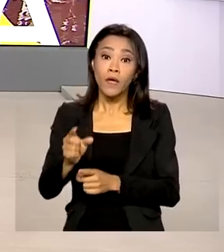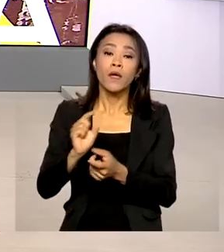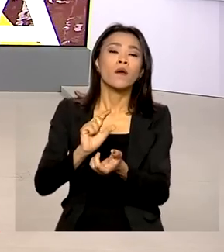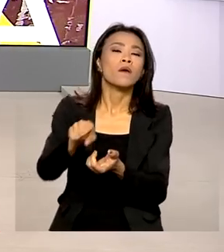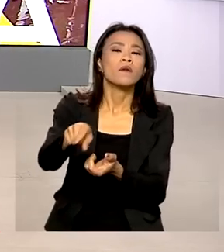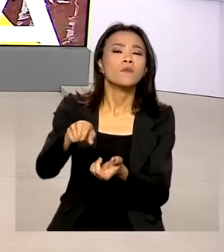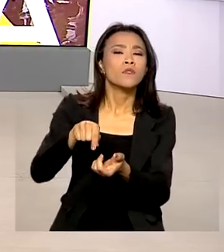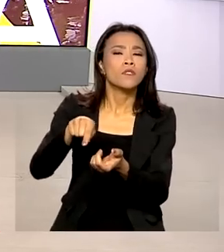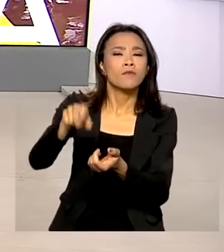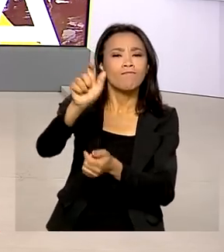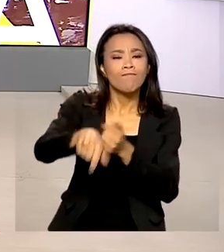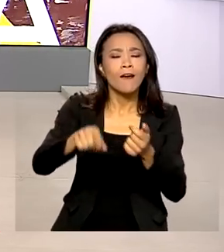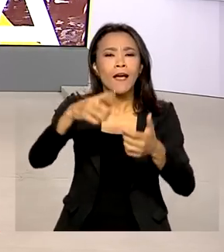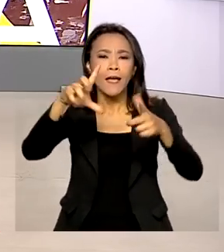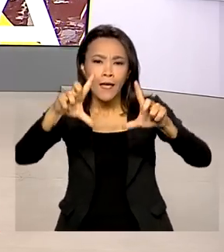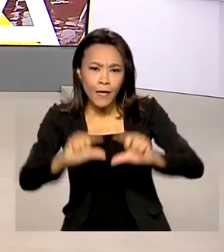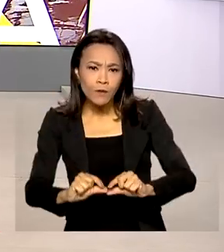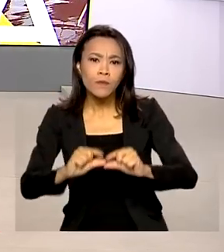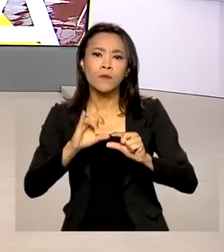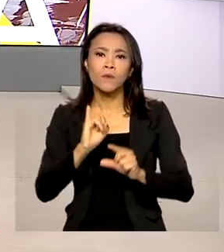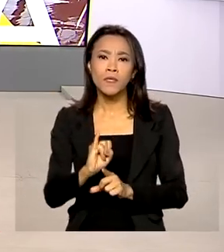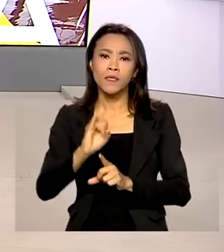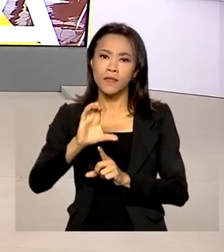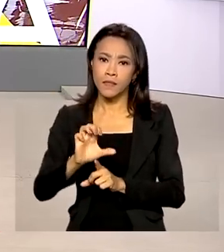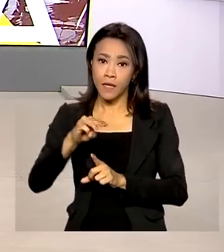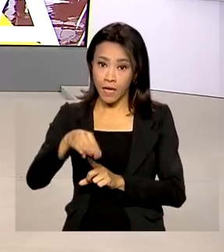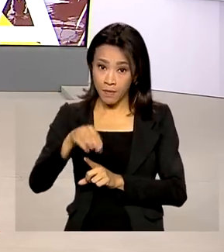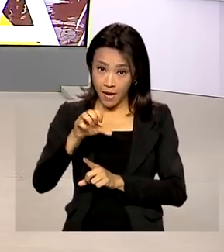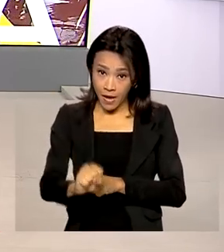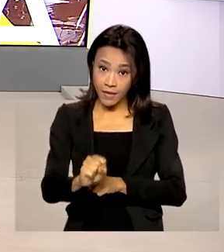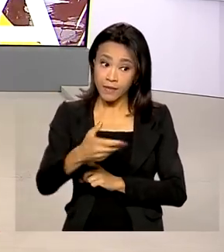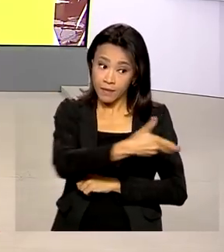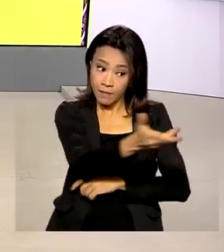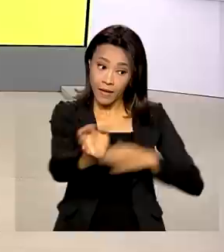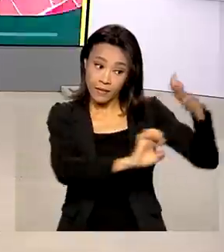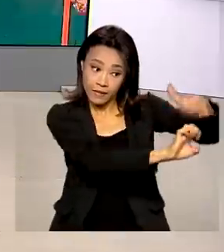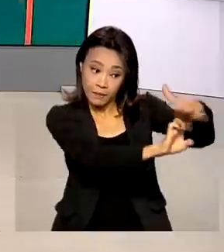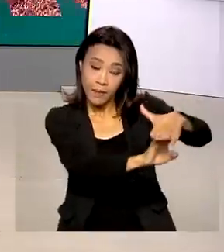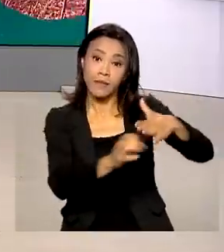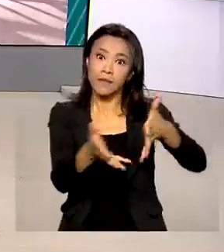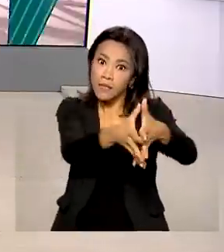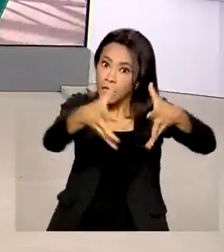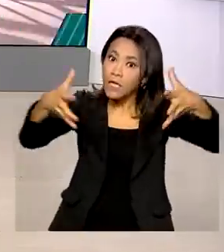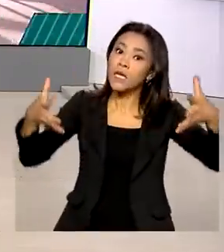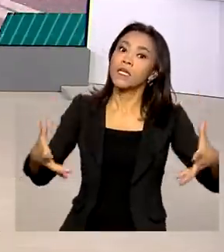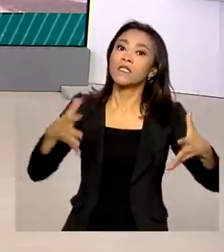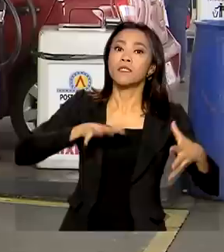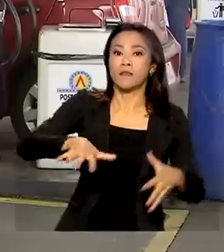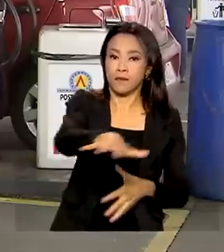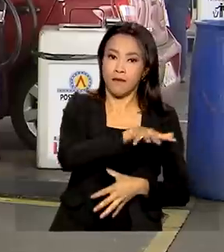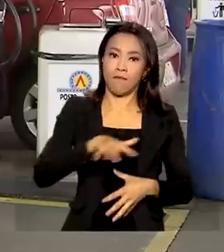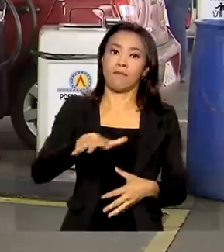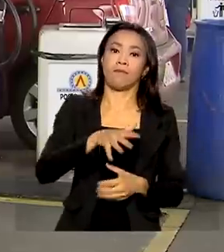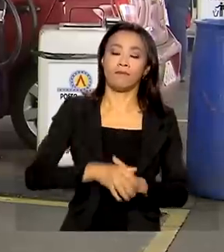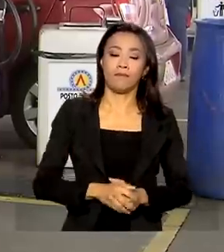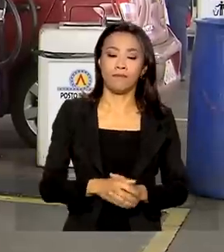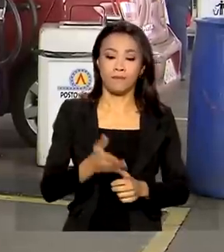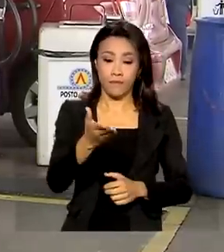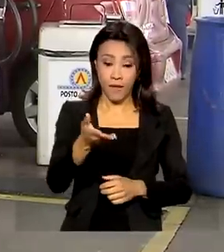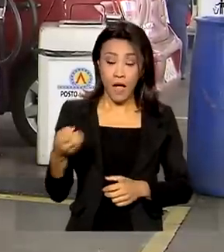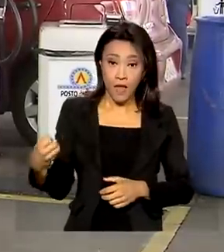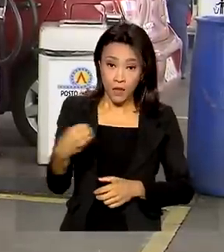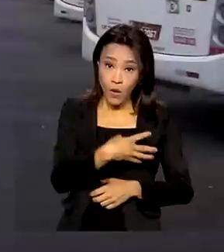de serviços de telecomunicações. A lei vale para empresas de médio e grande porte do setor. A nova